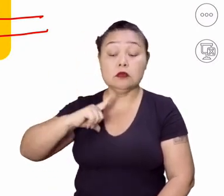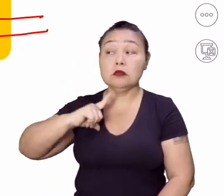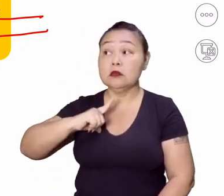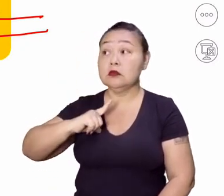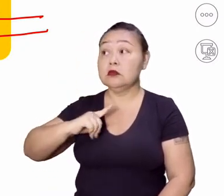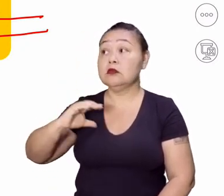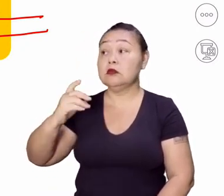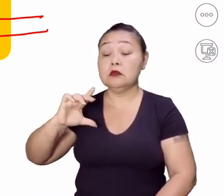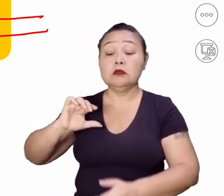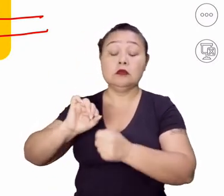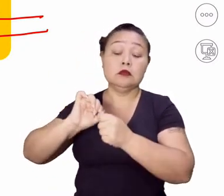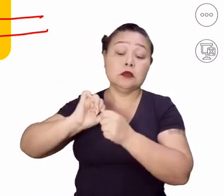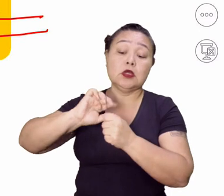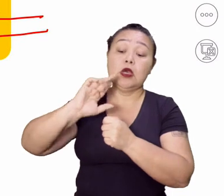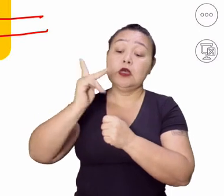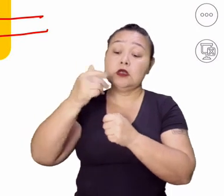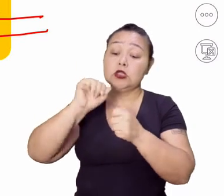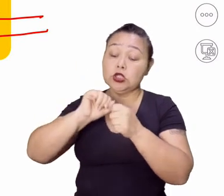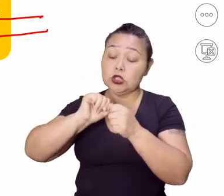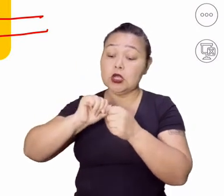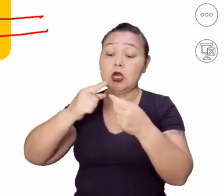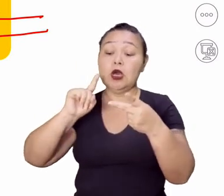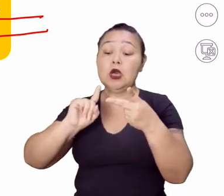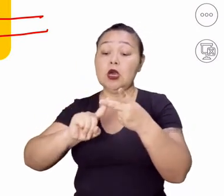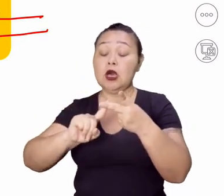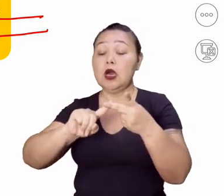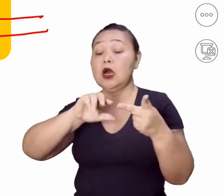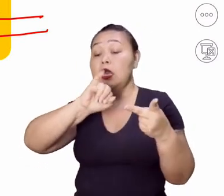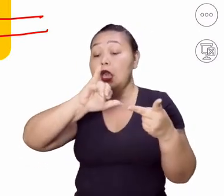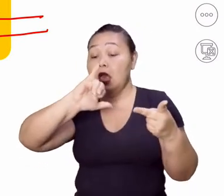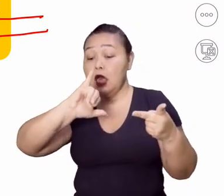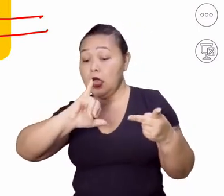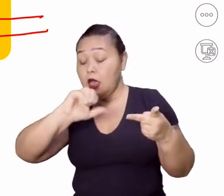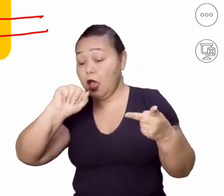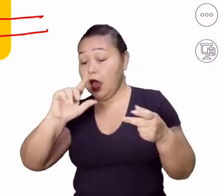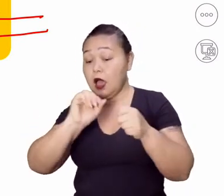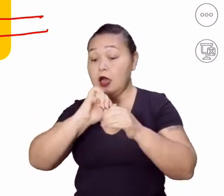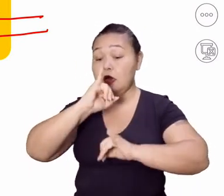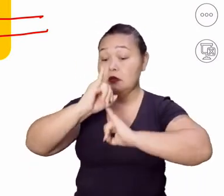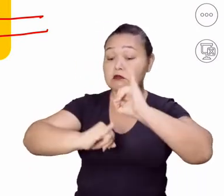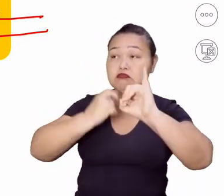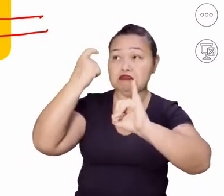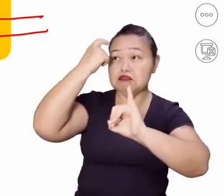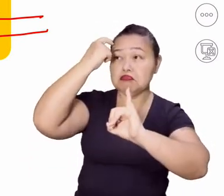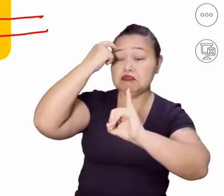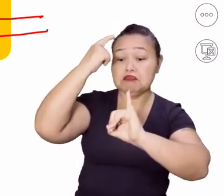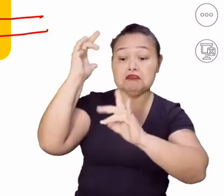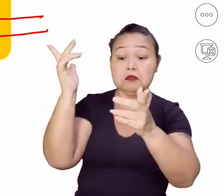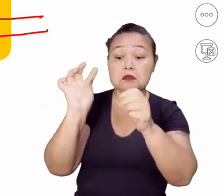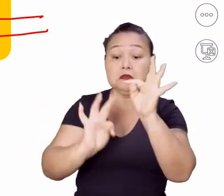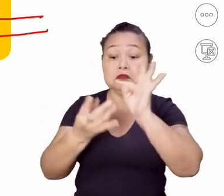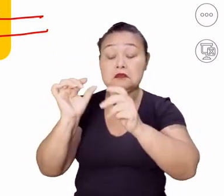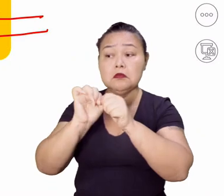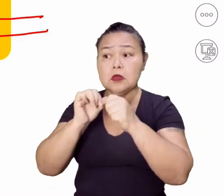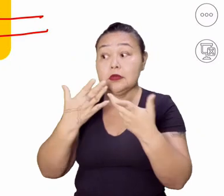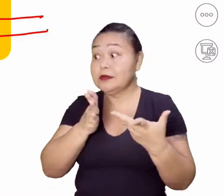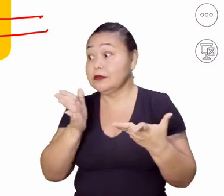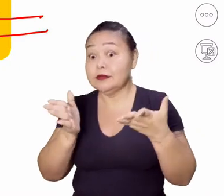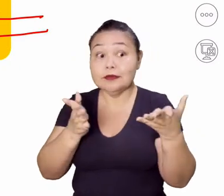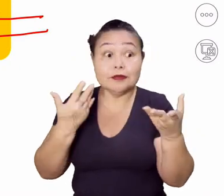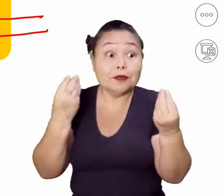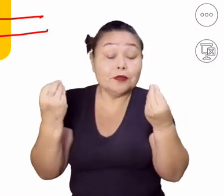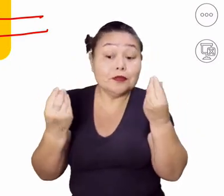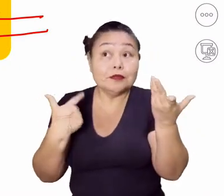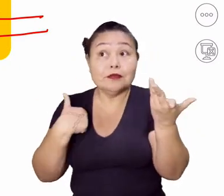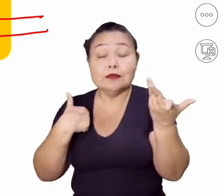aí o chat GPT, vem a IA, tudo trazendo novidades. E aí, como é que a gente fica no meio desse caminho?